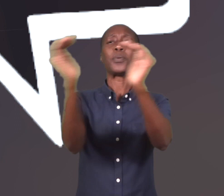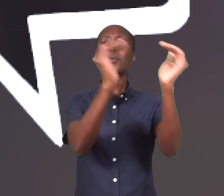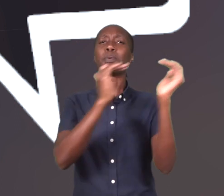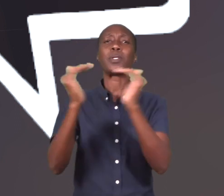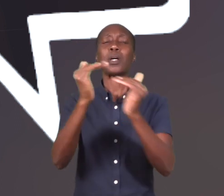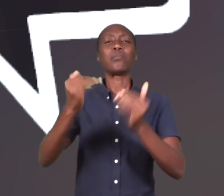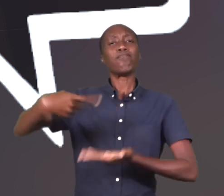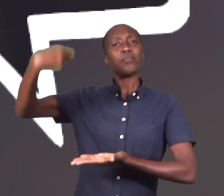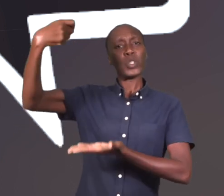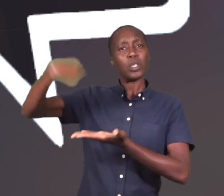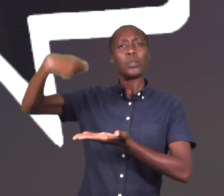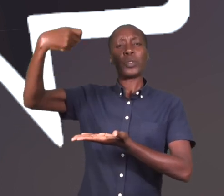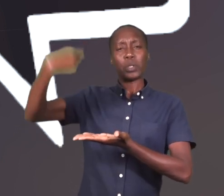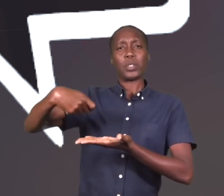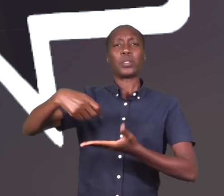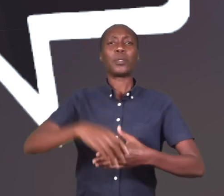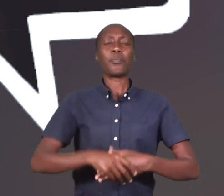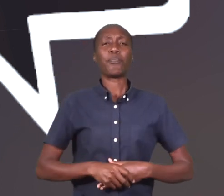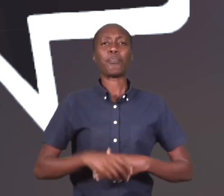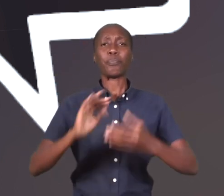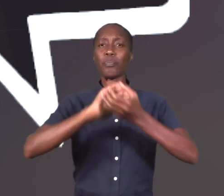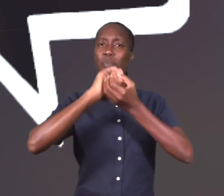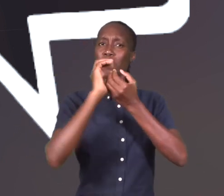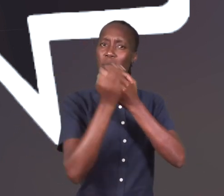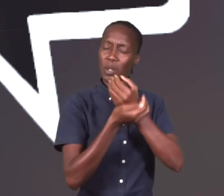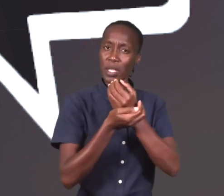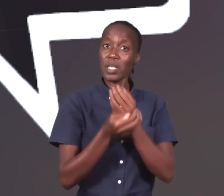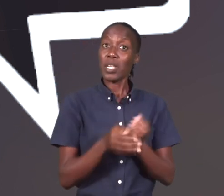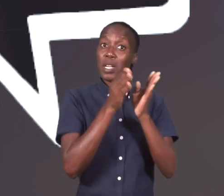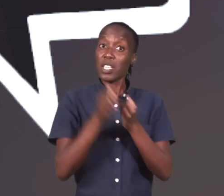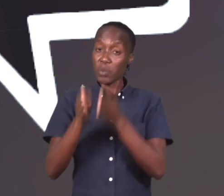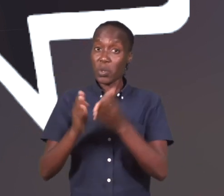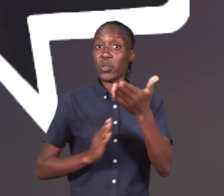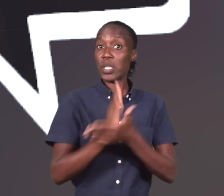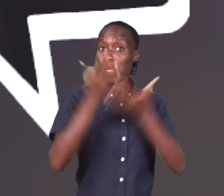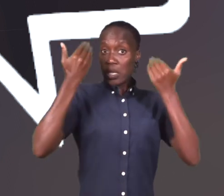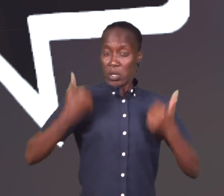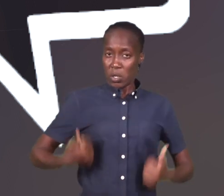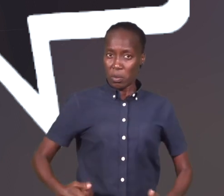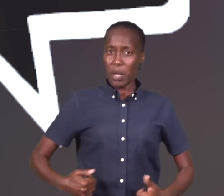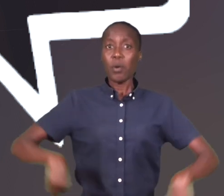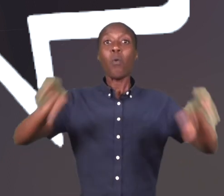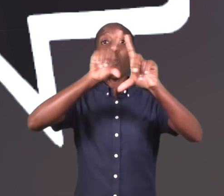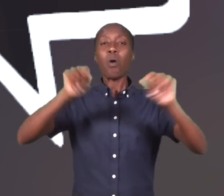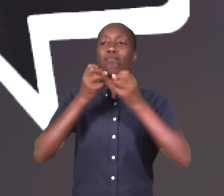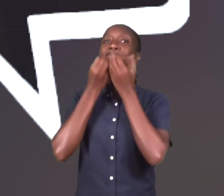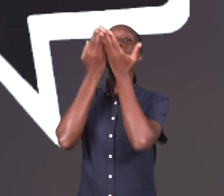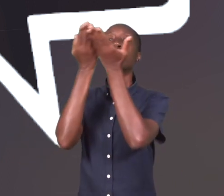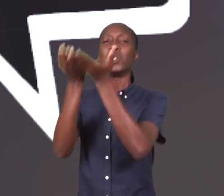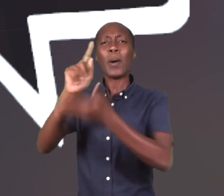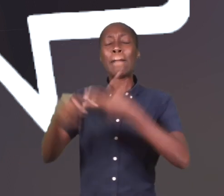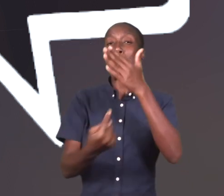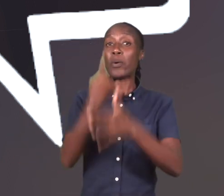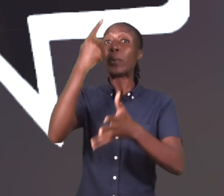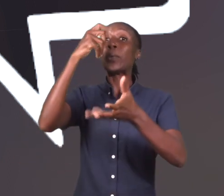promovam a igualdade e a justiça. De proteger os defensores dos direitos humanos face